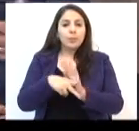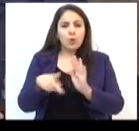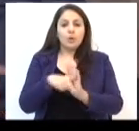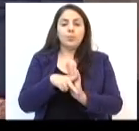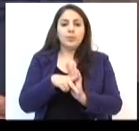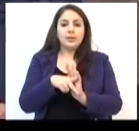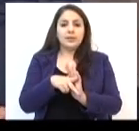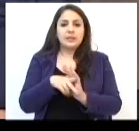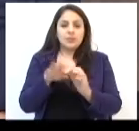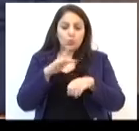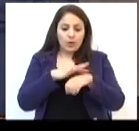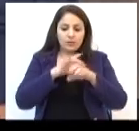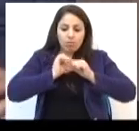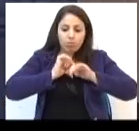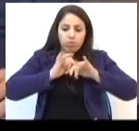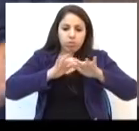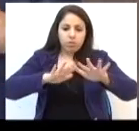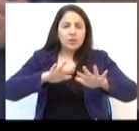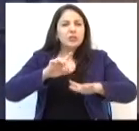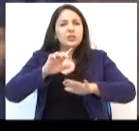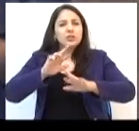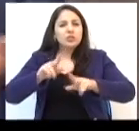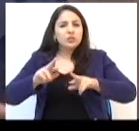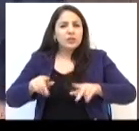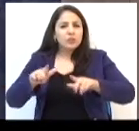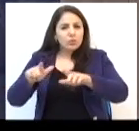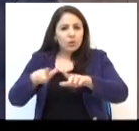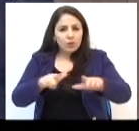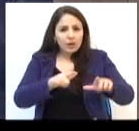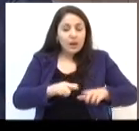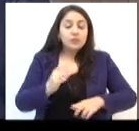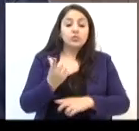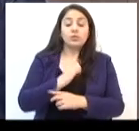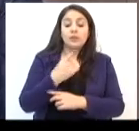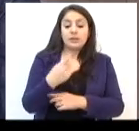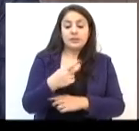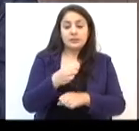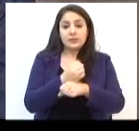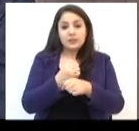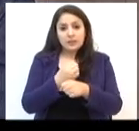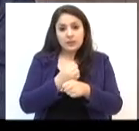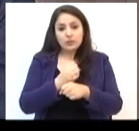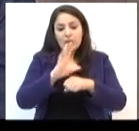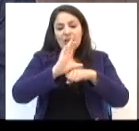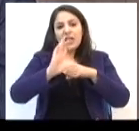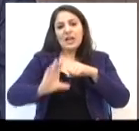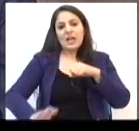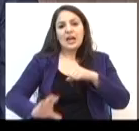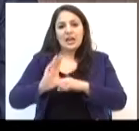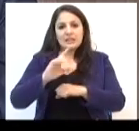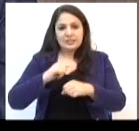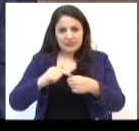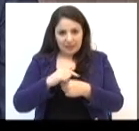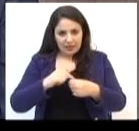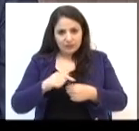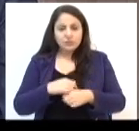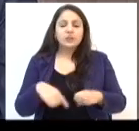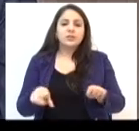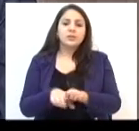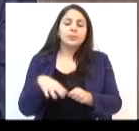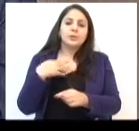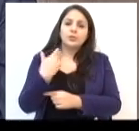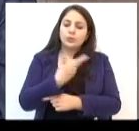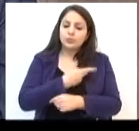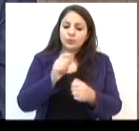de epidemias que aconteceram em vários locais, em vários momentos. Nós tivemos agora, esse ano, em Cachoeirinha, uma epidemia. O que nós